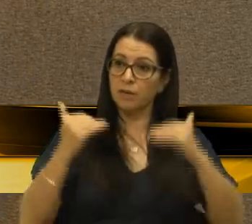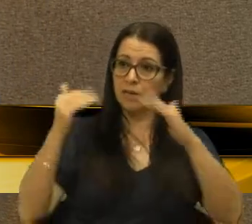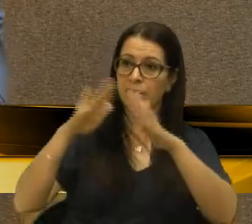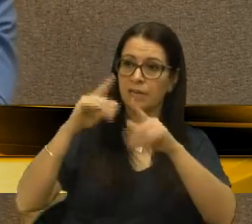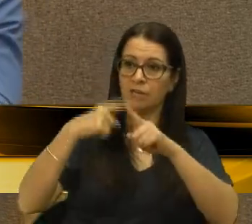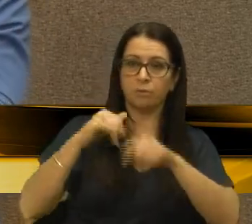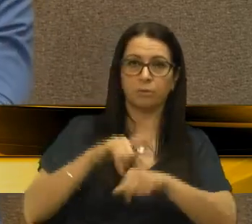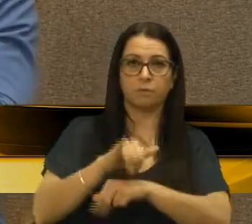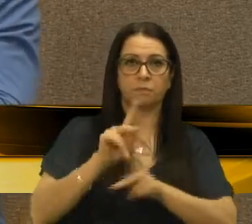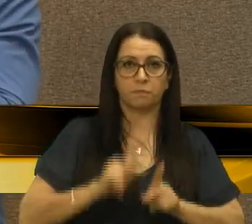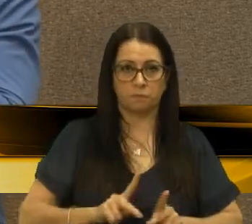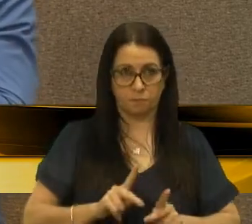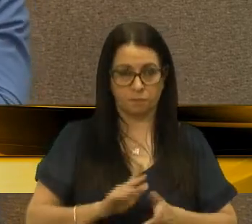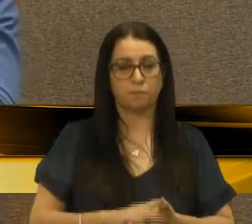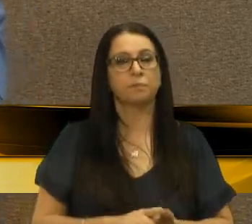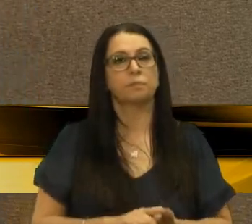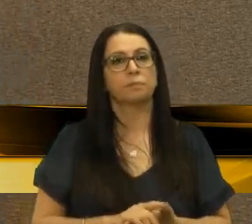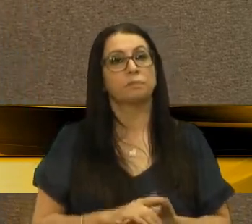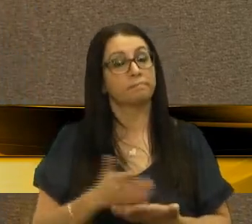enganar as pessoas.